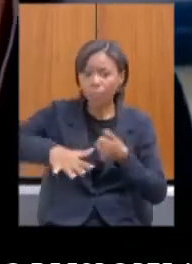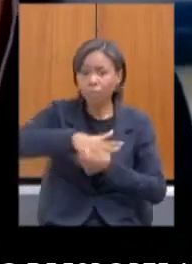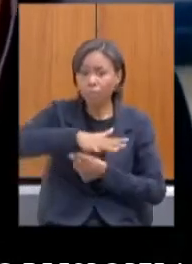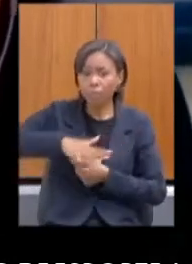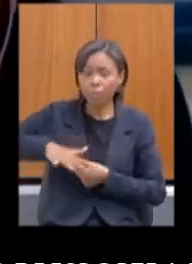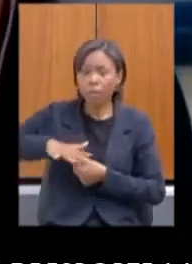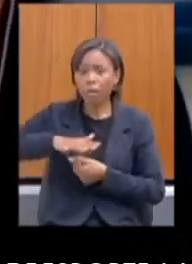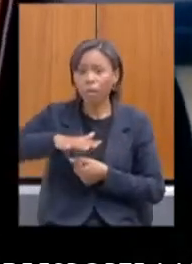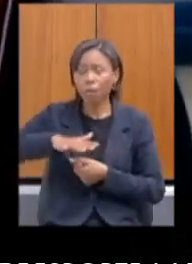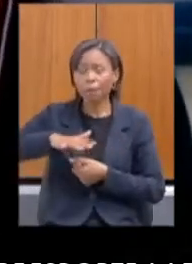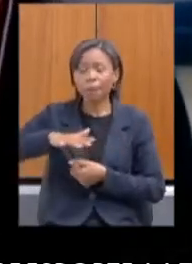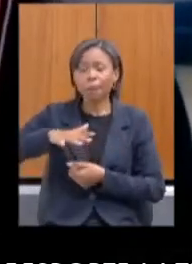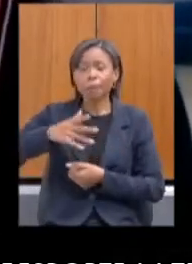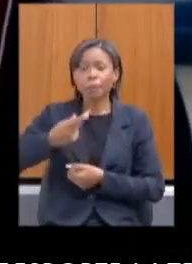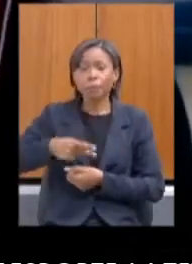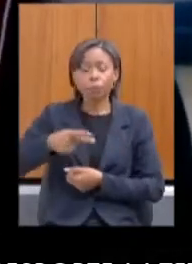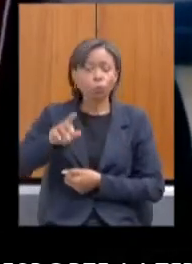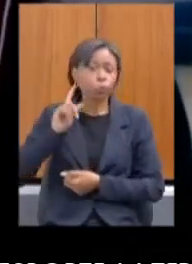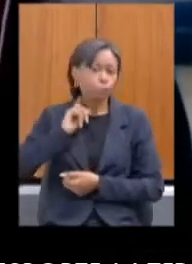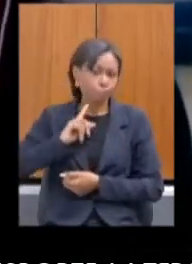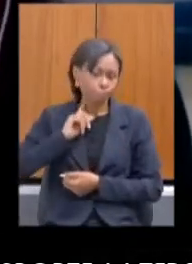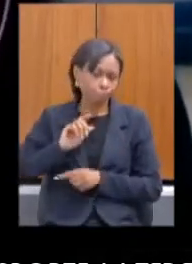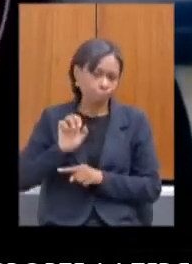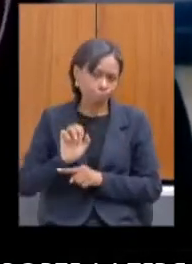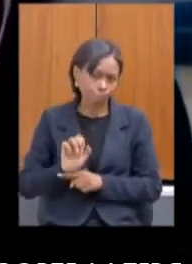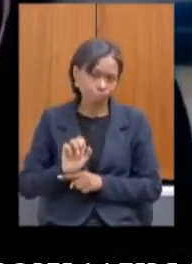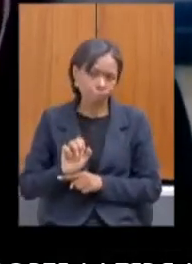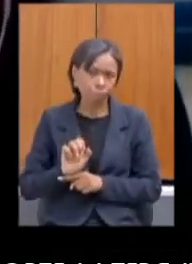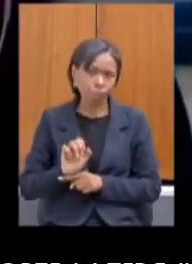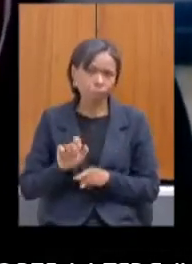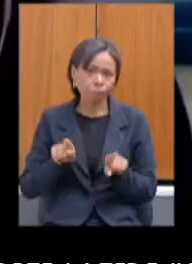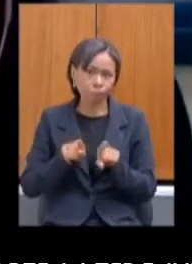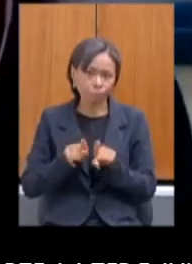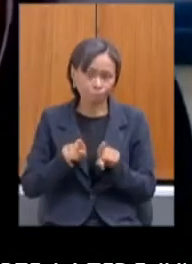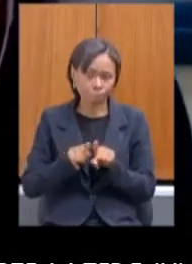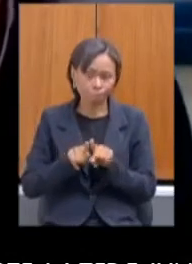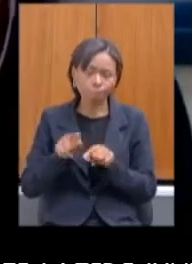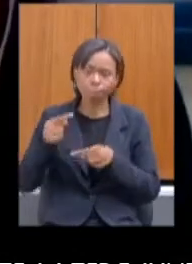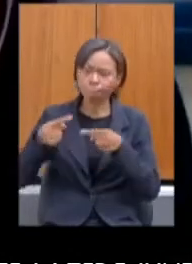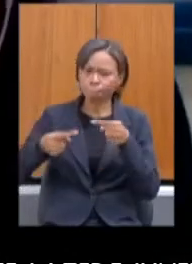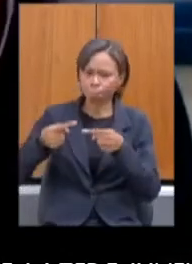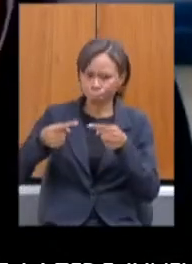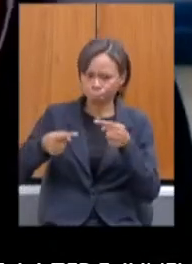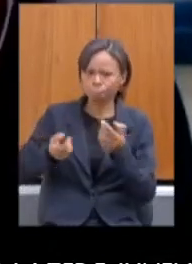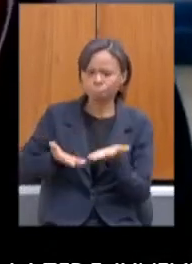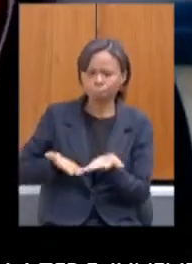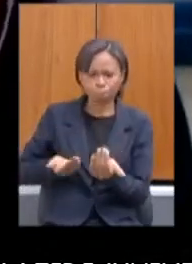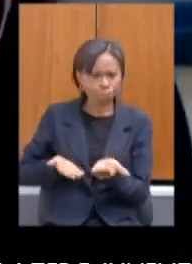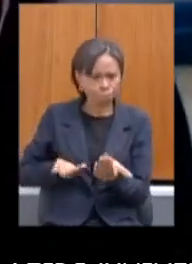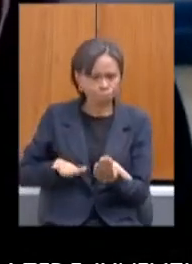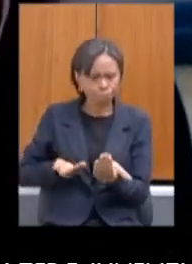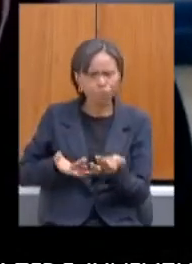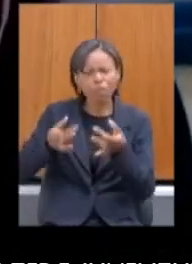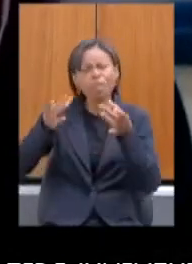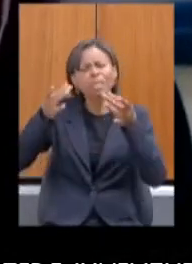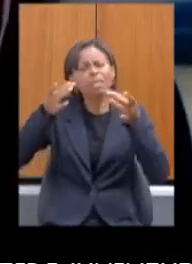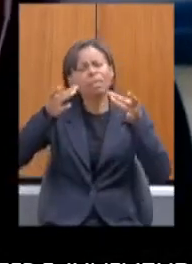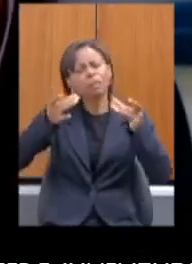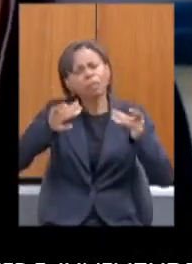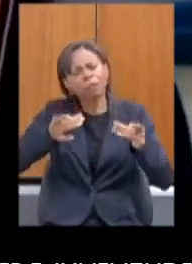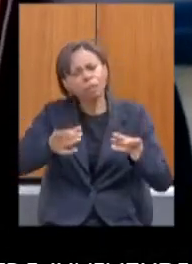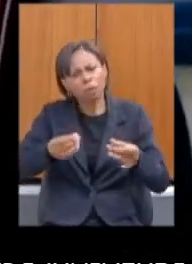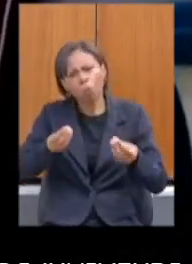E queria saber também na política de juventude um pouco mais detalhadamente quais são os